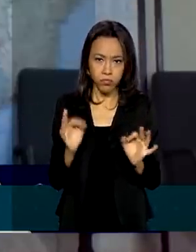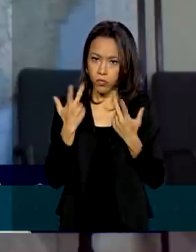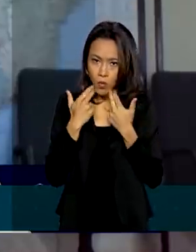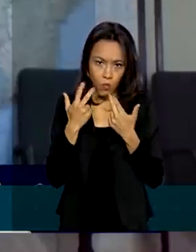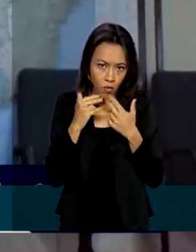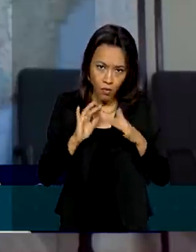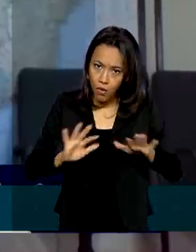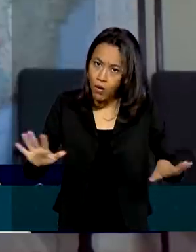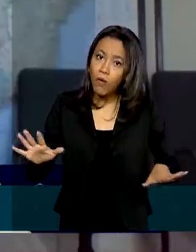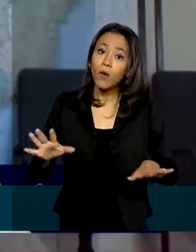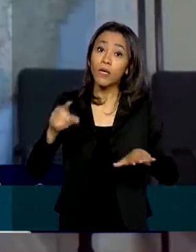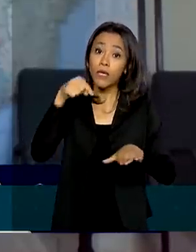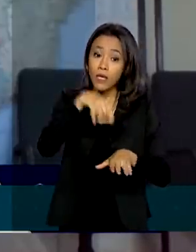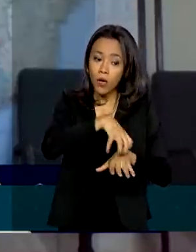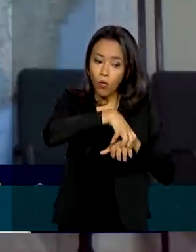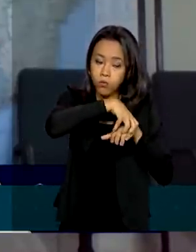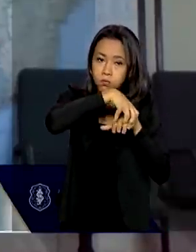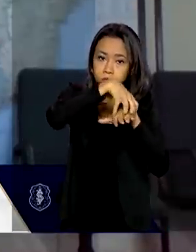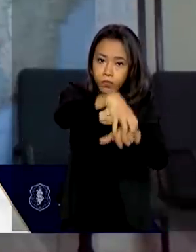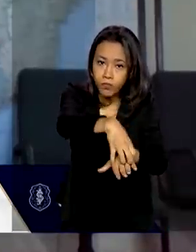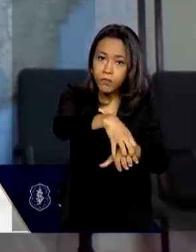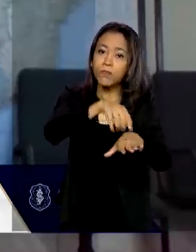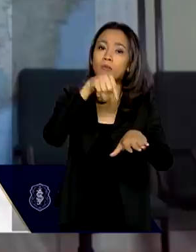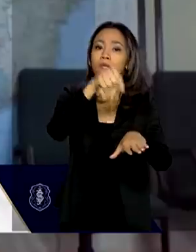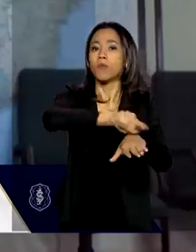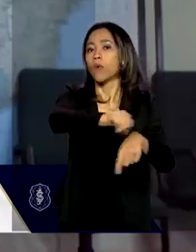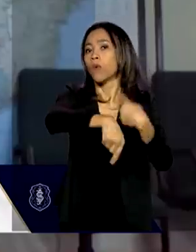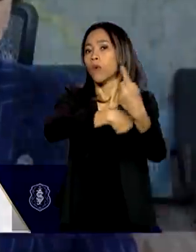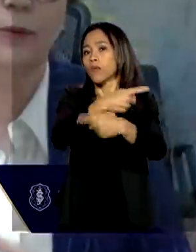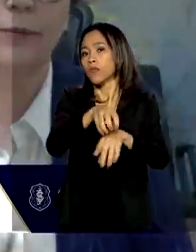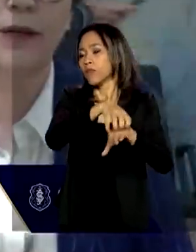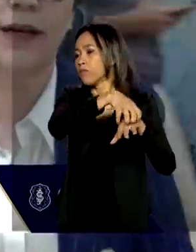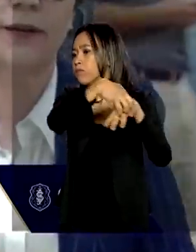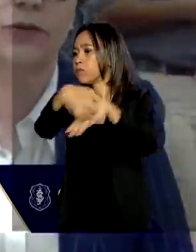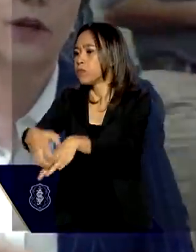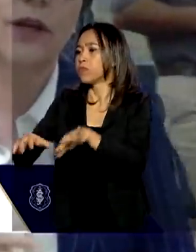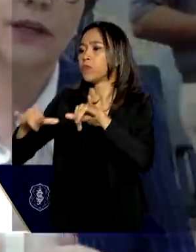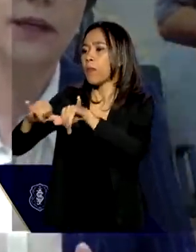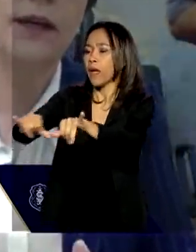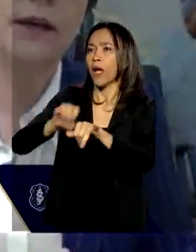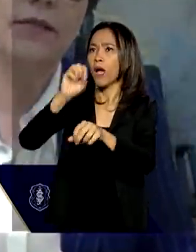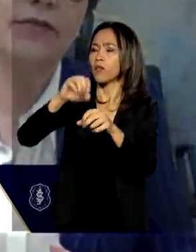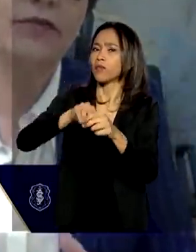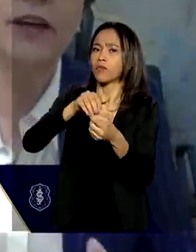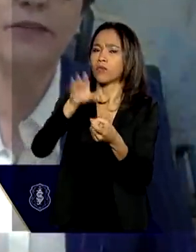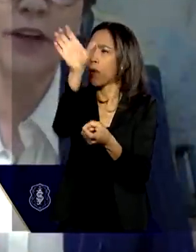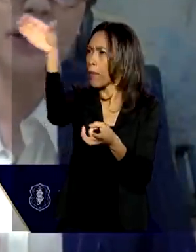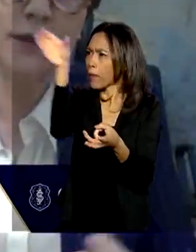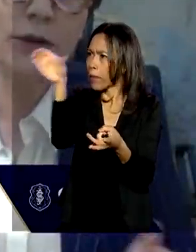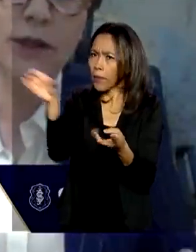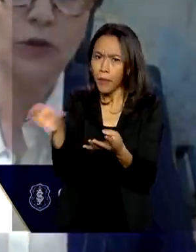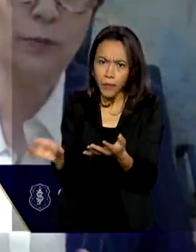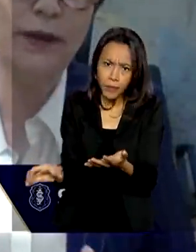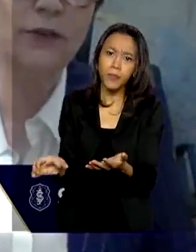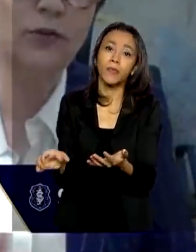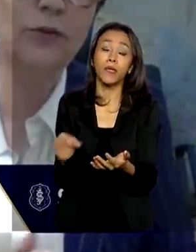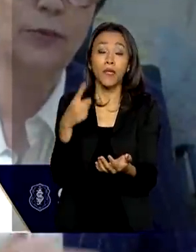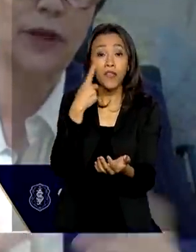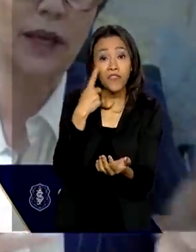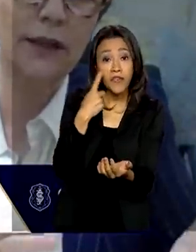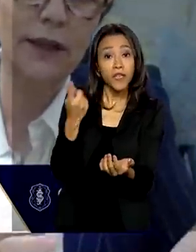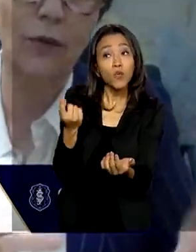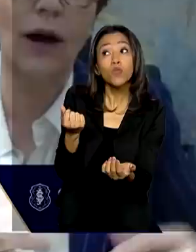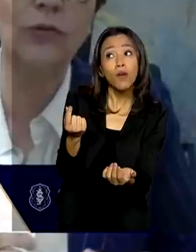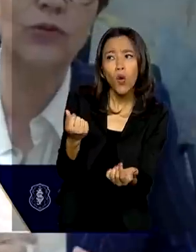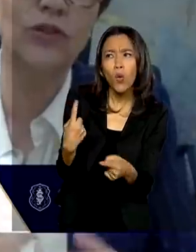chegue ao processamento e depois à prateleira dos supermercados. E verificando aí os preços,